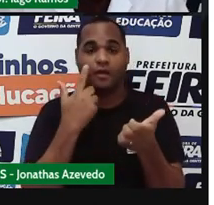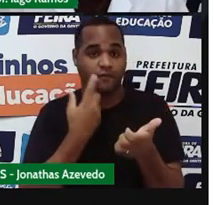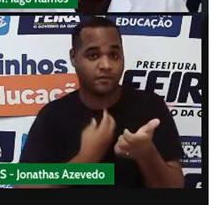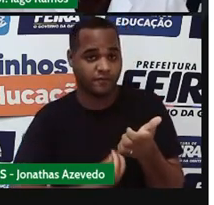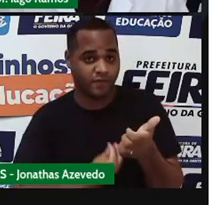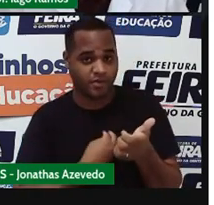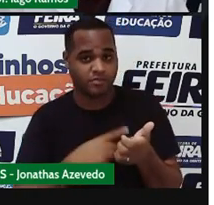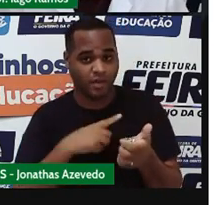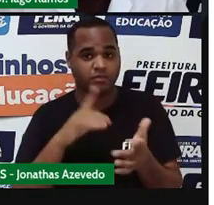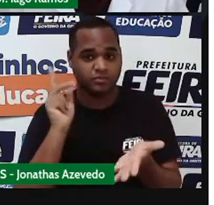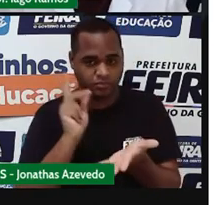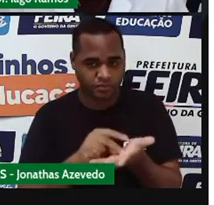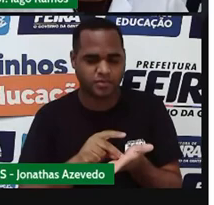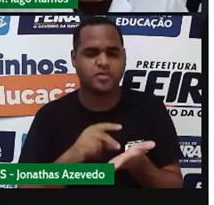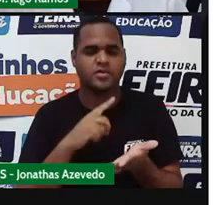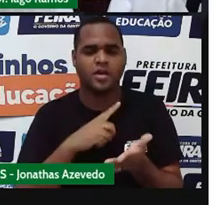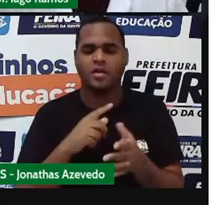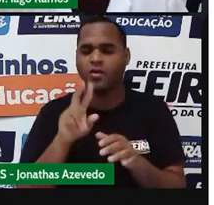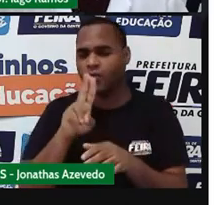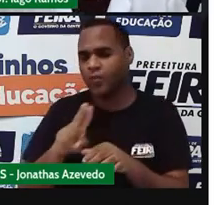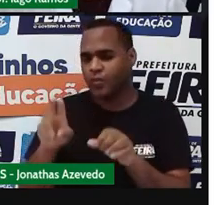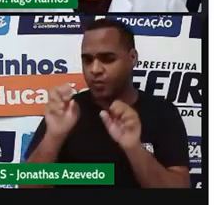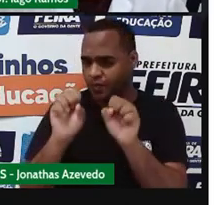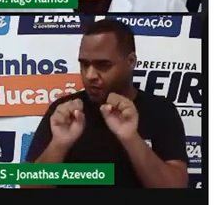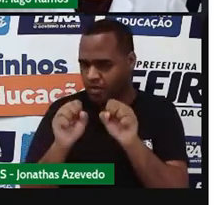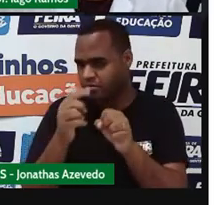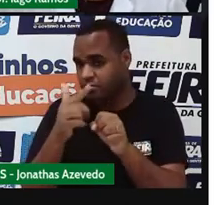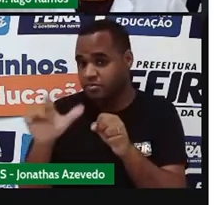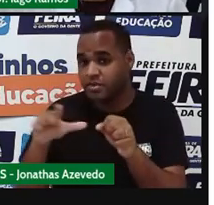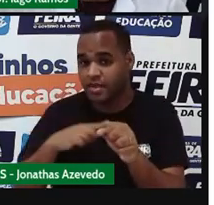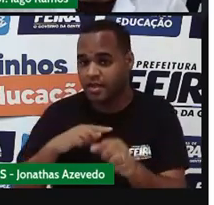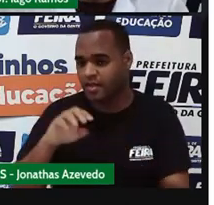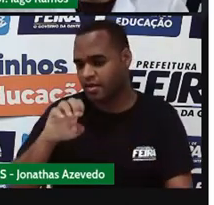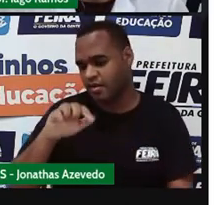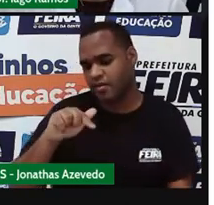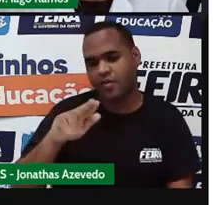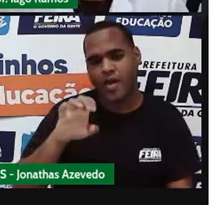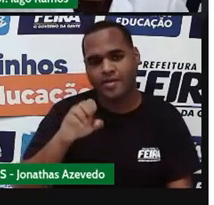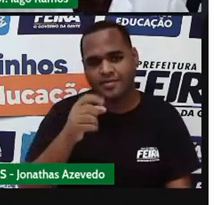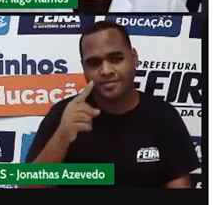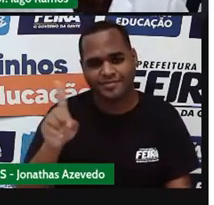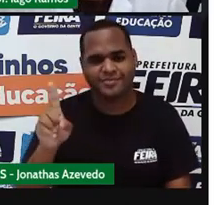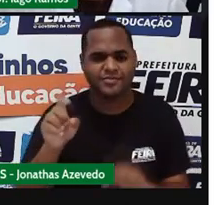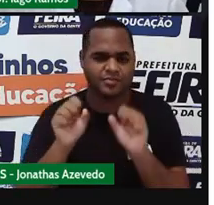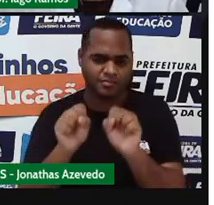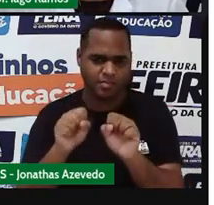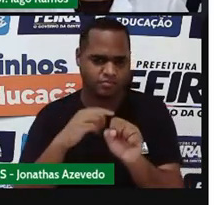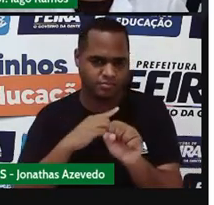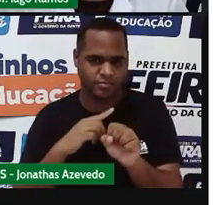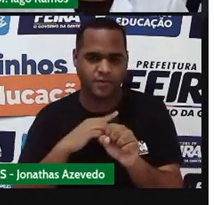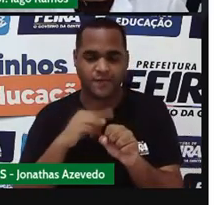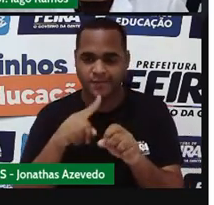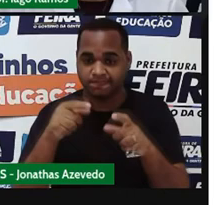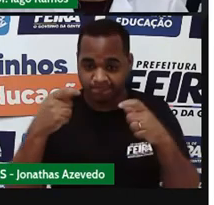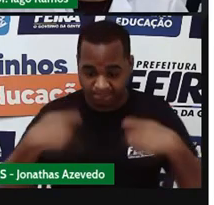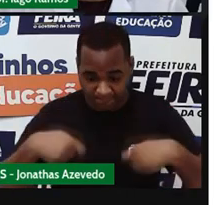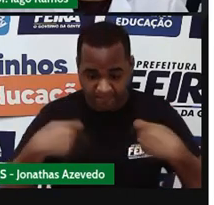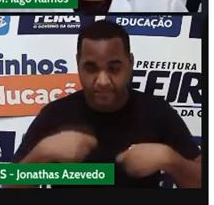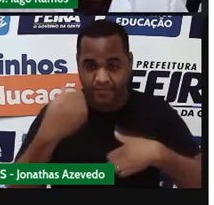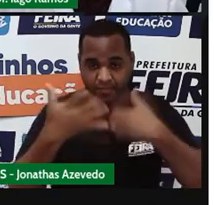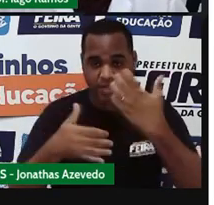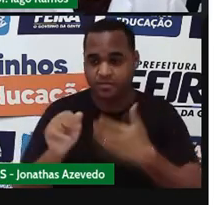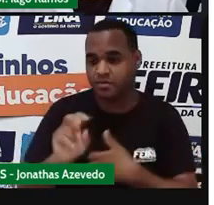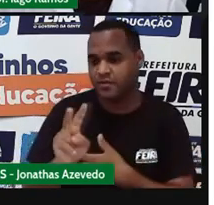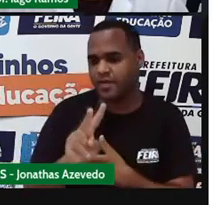mundo real onde você consiga fazer uso né? de uma equação do primeiro grau tá? quando você precisar representar um valorzinho